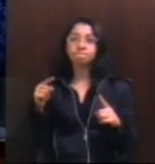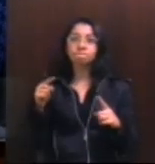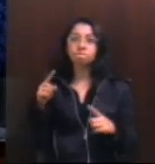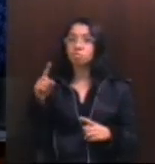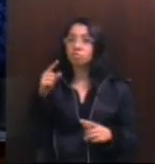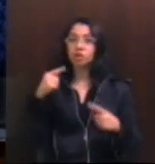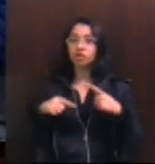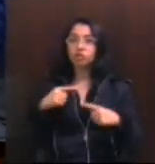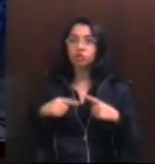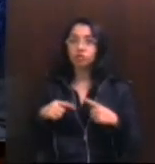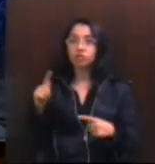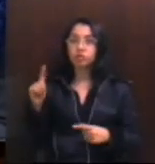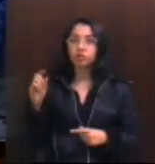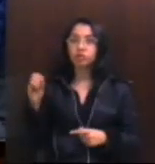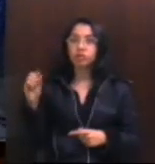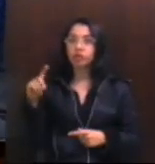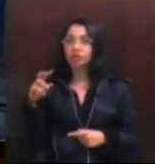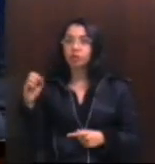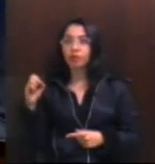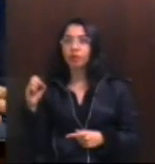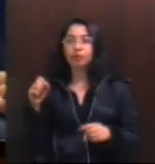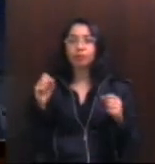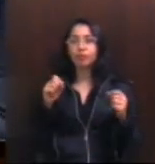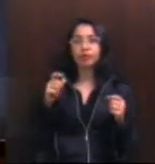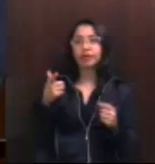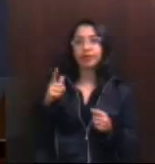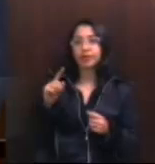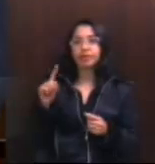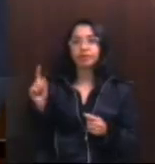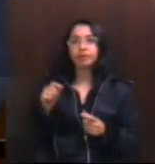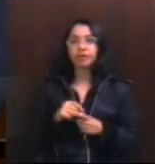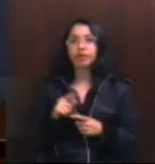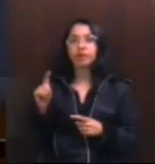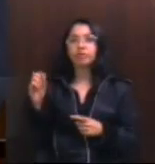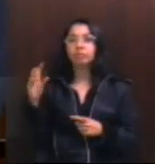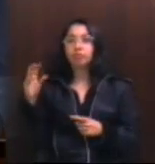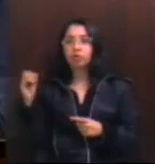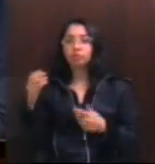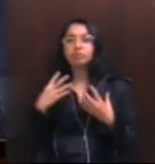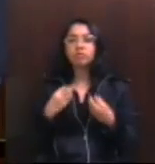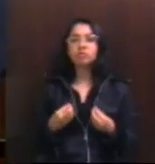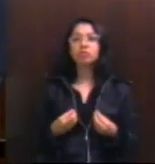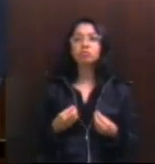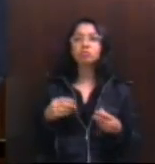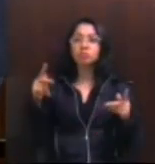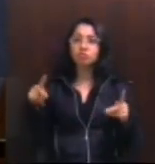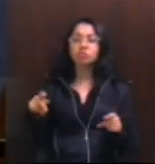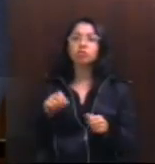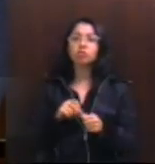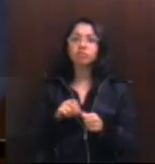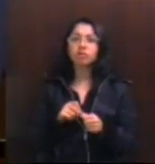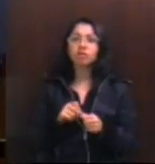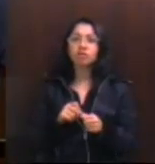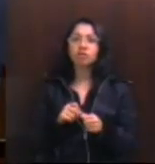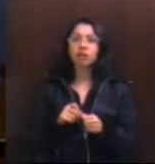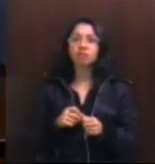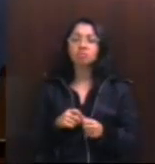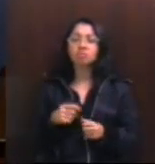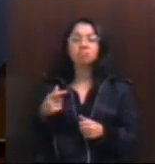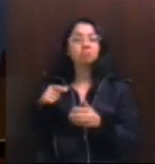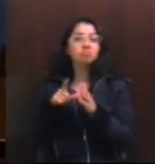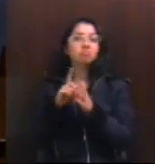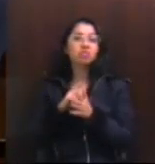eu não vou debater que é golpe ou porque não é golpe, porque o golpe é assumido pelos que golpearam, né, gente? Então, eu fazia debate sobre golpe, sobre